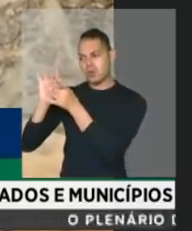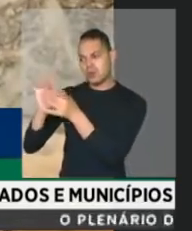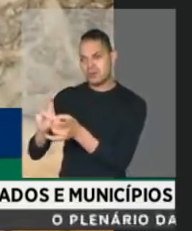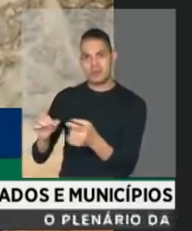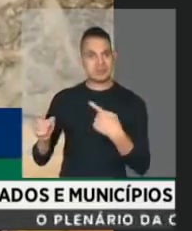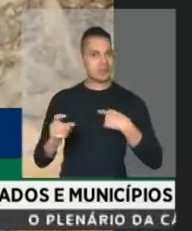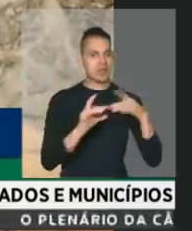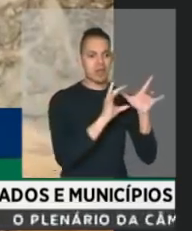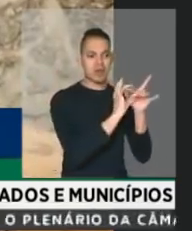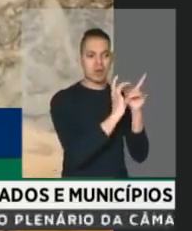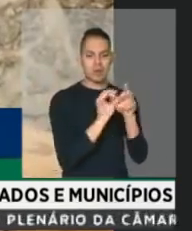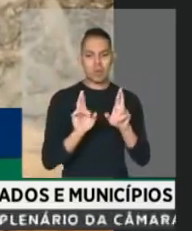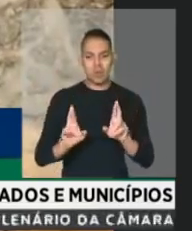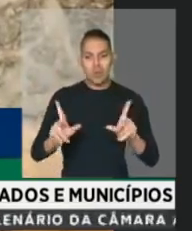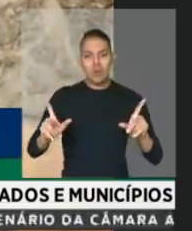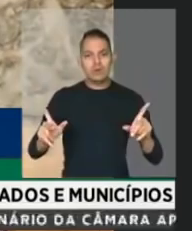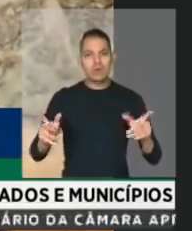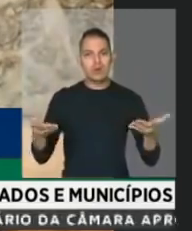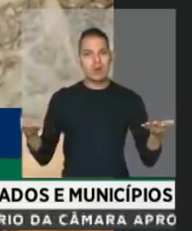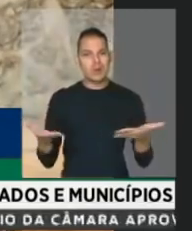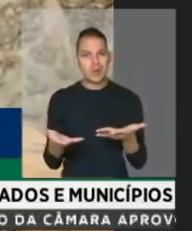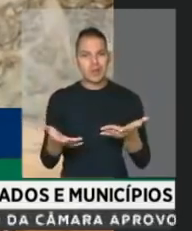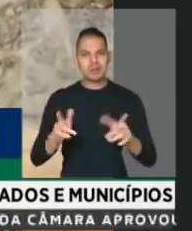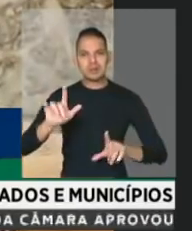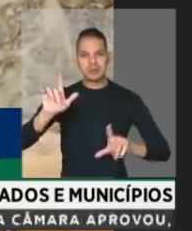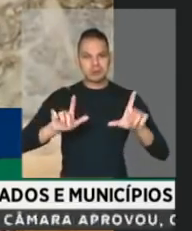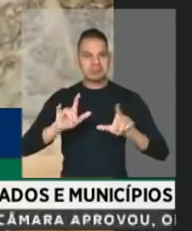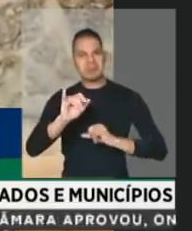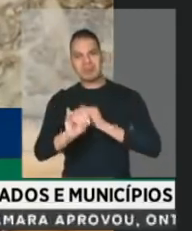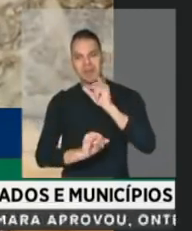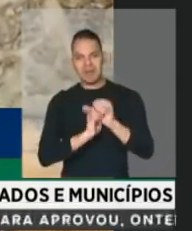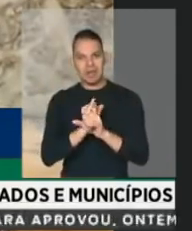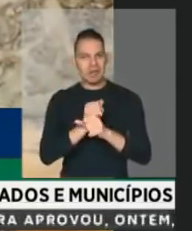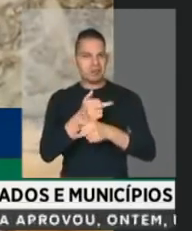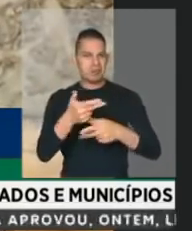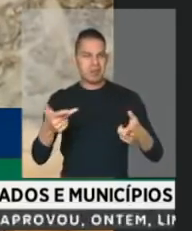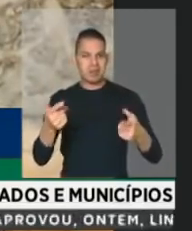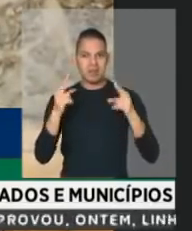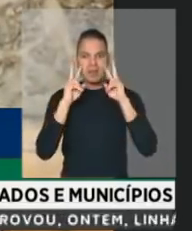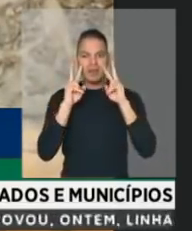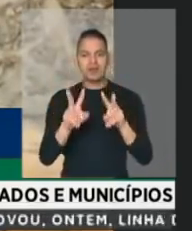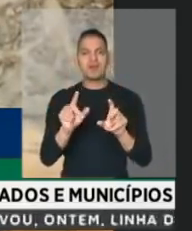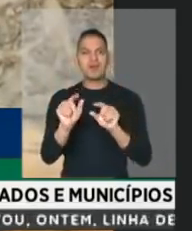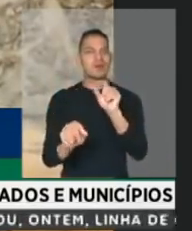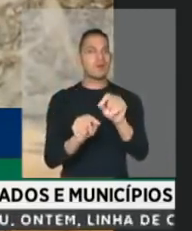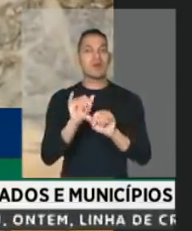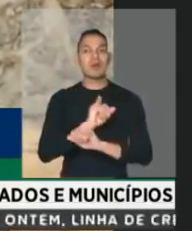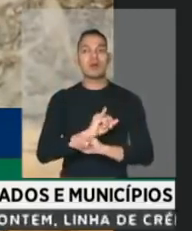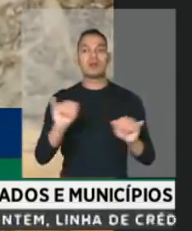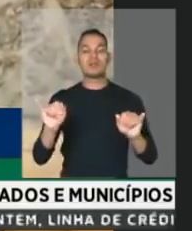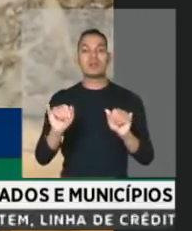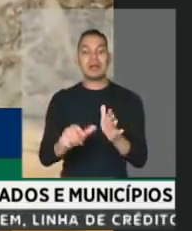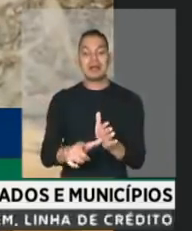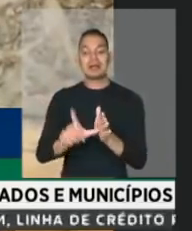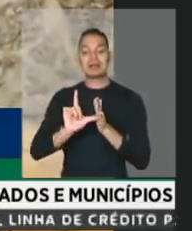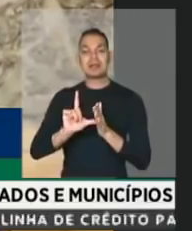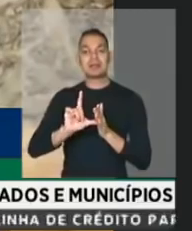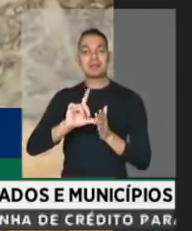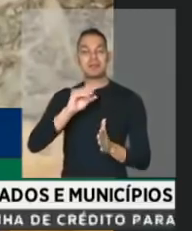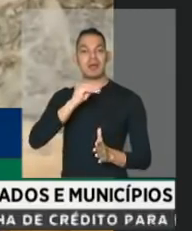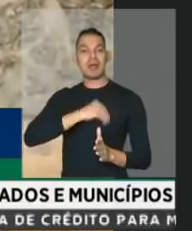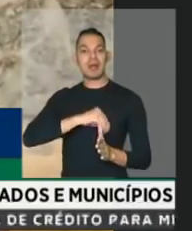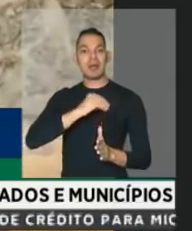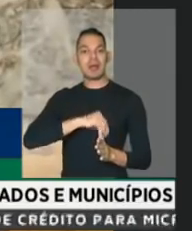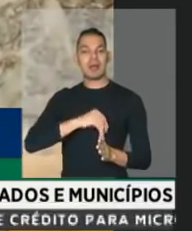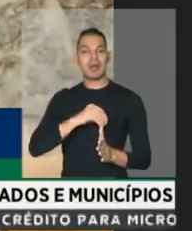Hoje eu vi na imprensa, logo cedo, a notícia de que não tem como antecipar a segunda parcela do